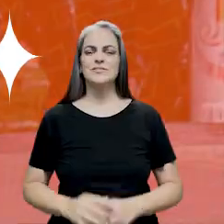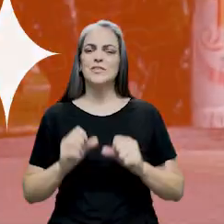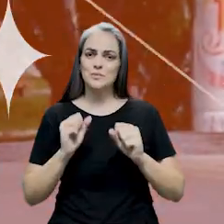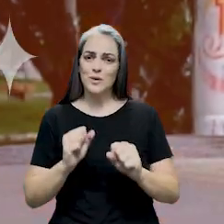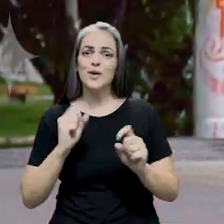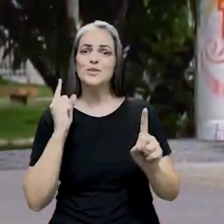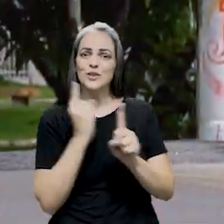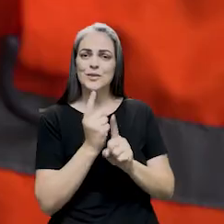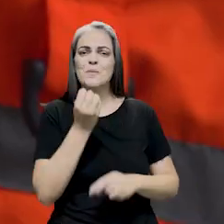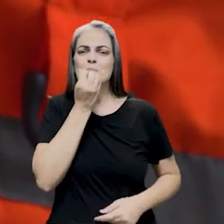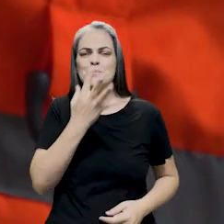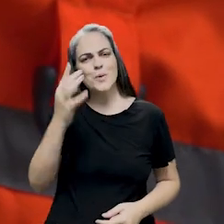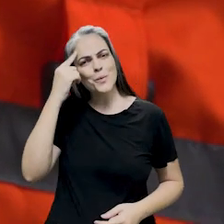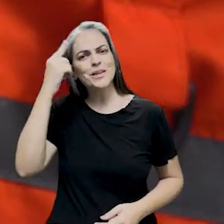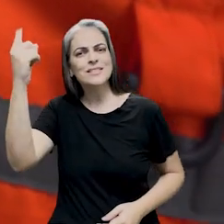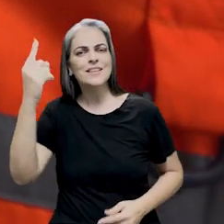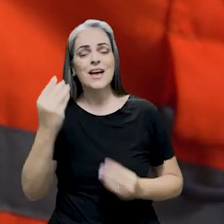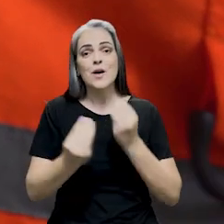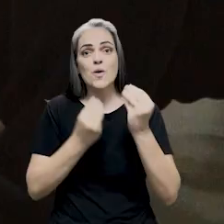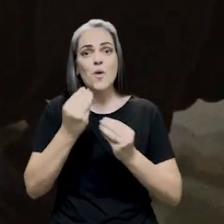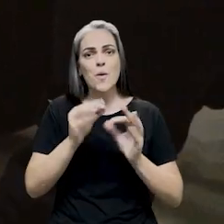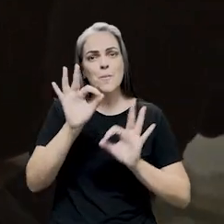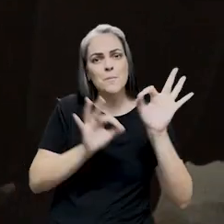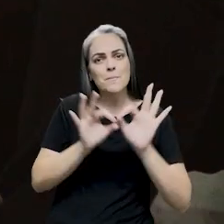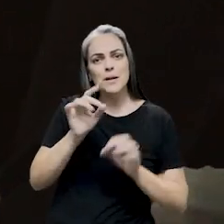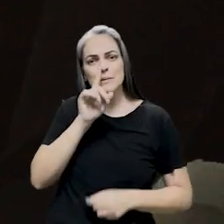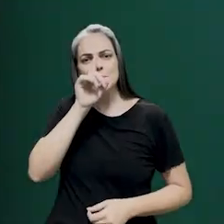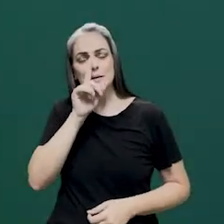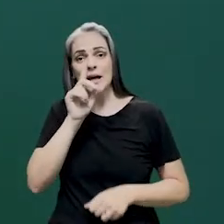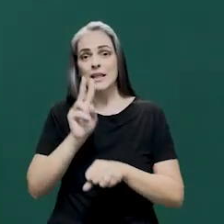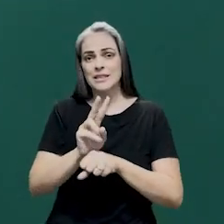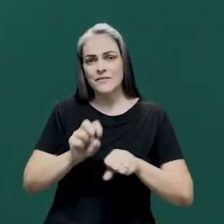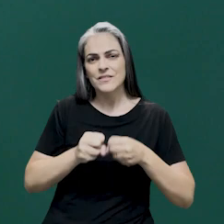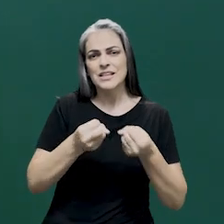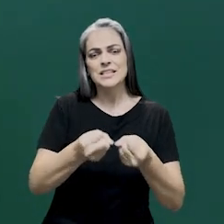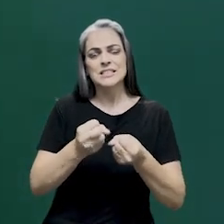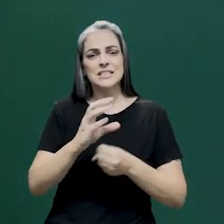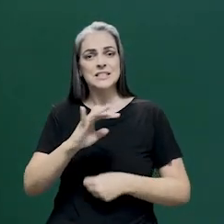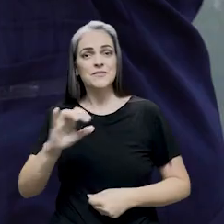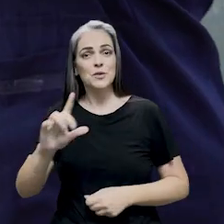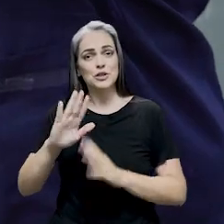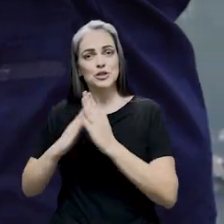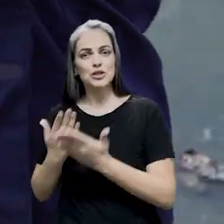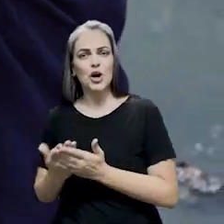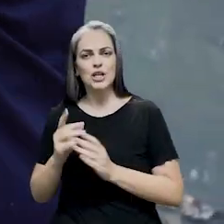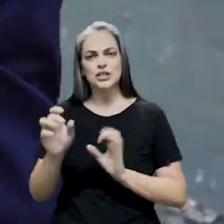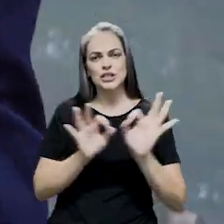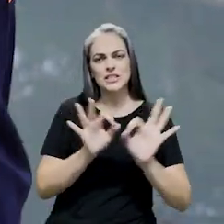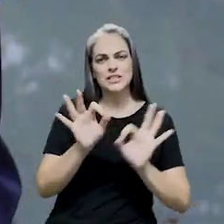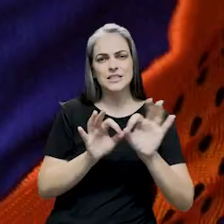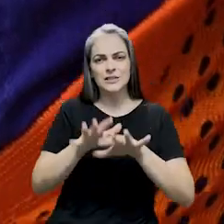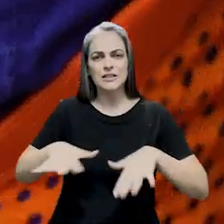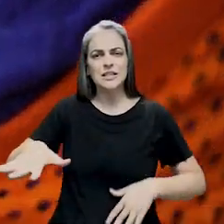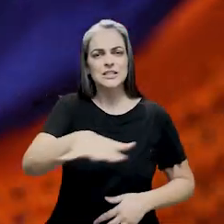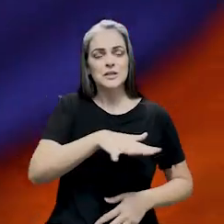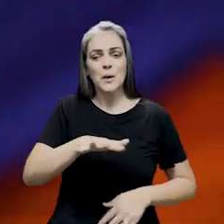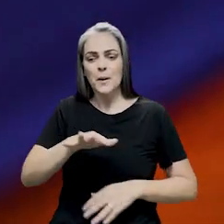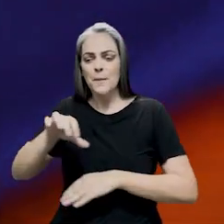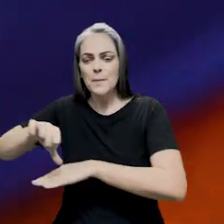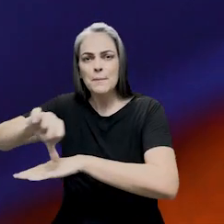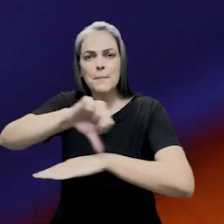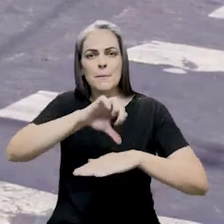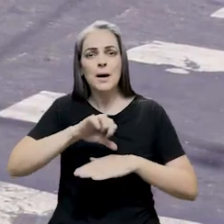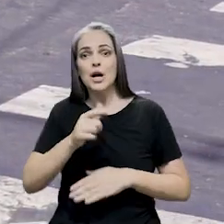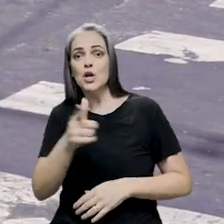Você pode encontrar boas ideias para planos de contingência, defesa civil na escola, gestão sistêmica, mapeamento de áreas de